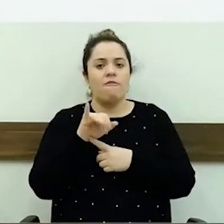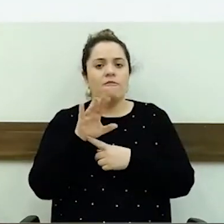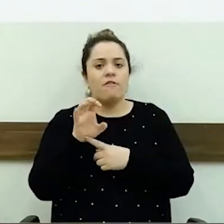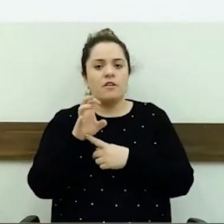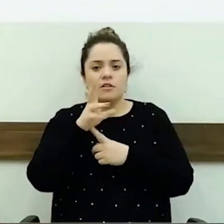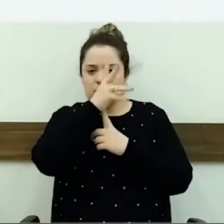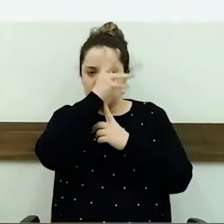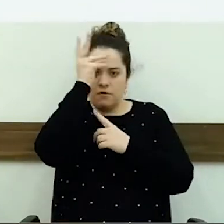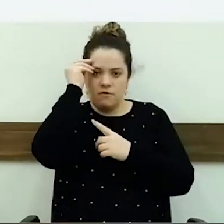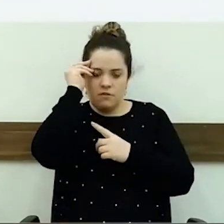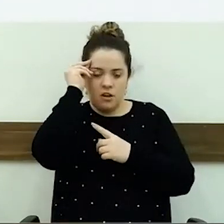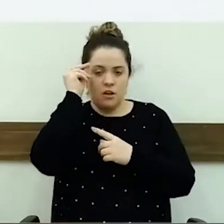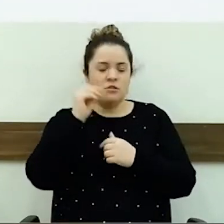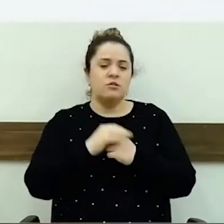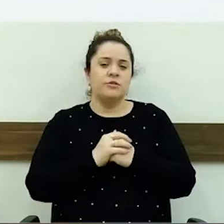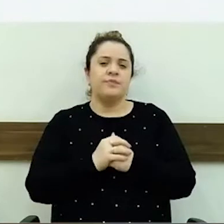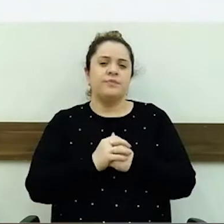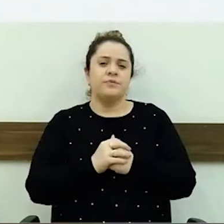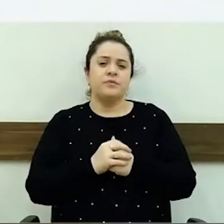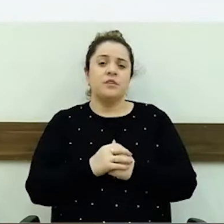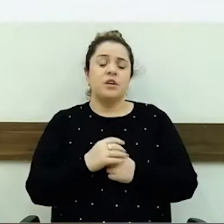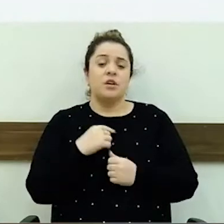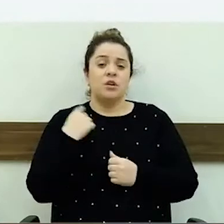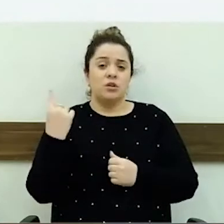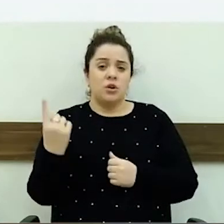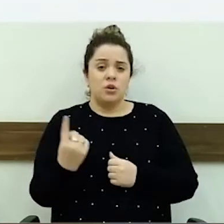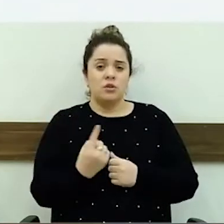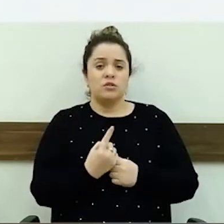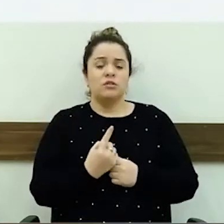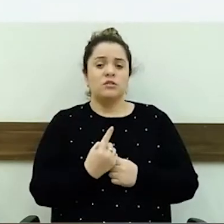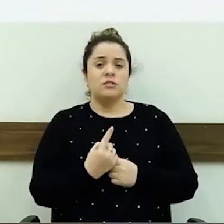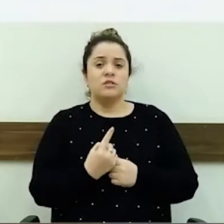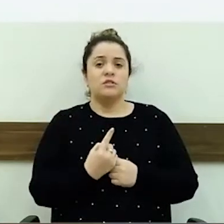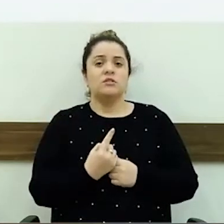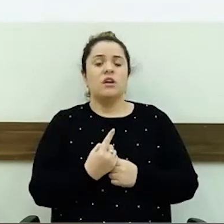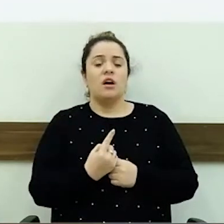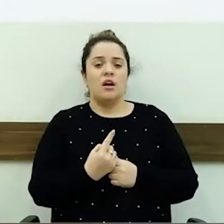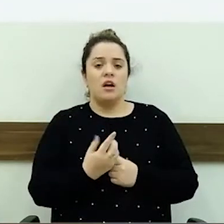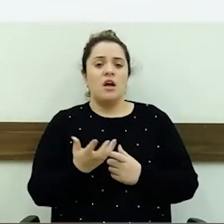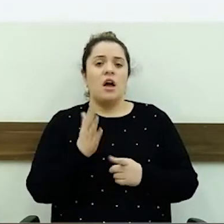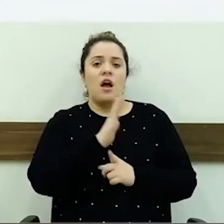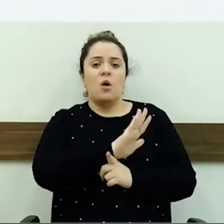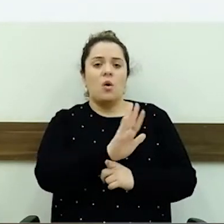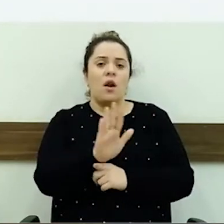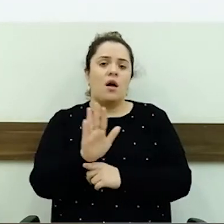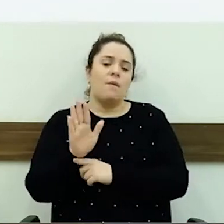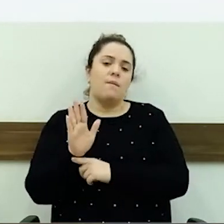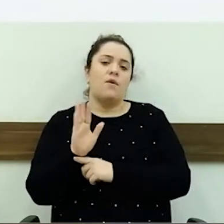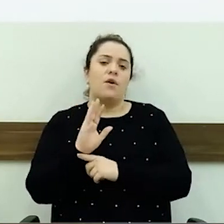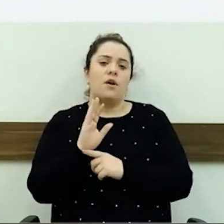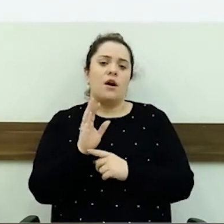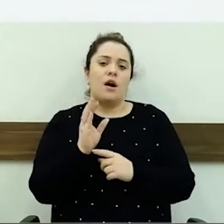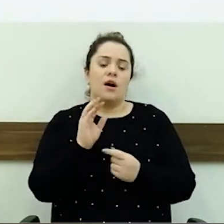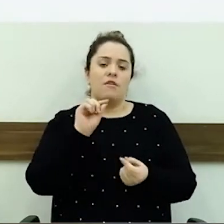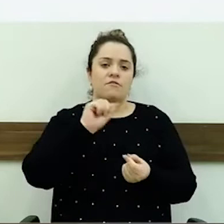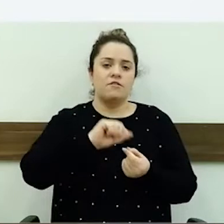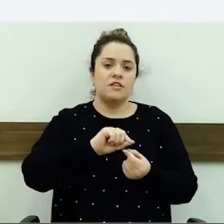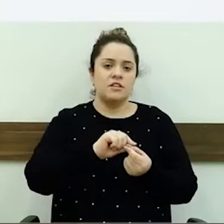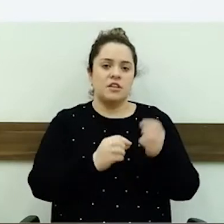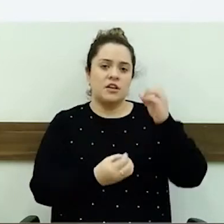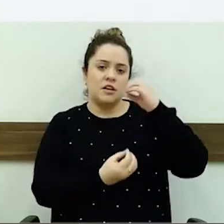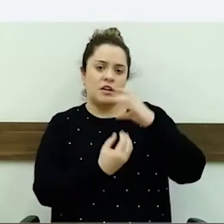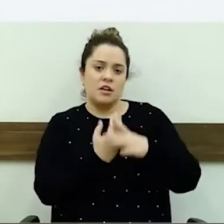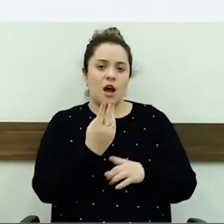e nós nos propomos, então, a colaborar com a implantação da Procuradoria da Mulher naquela